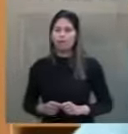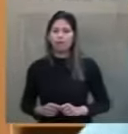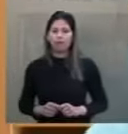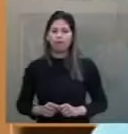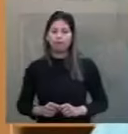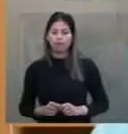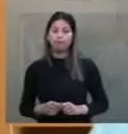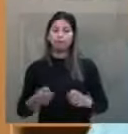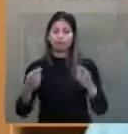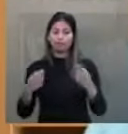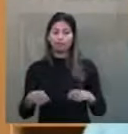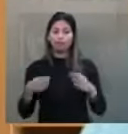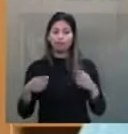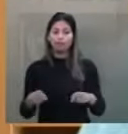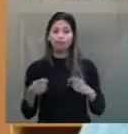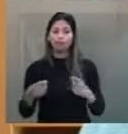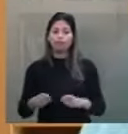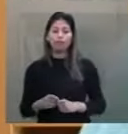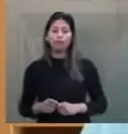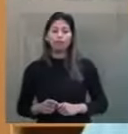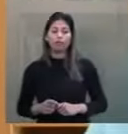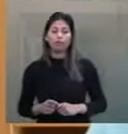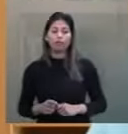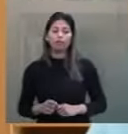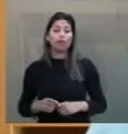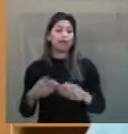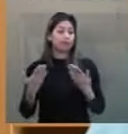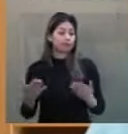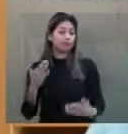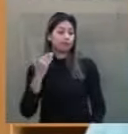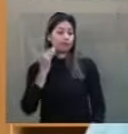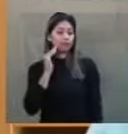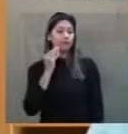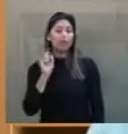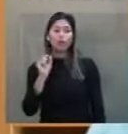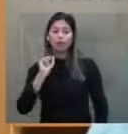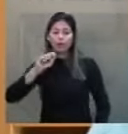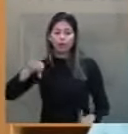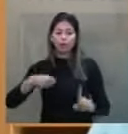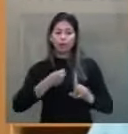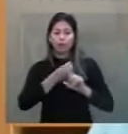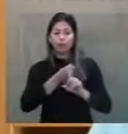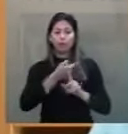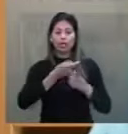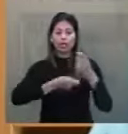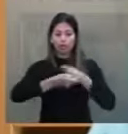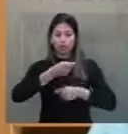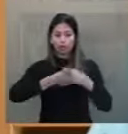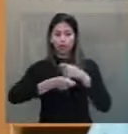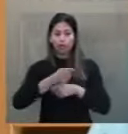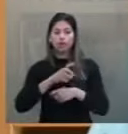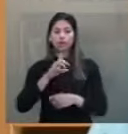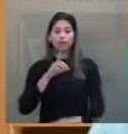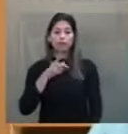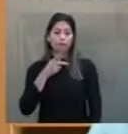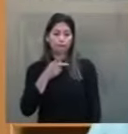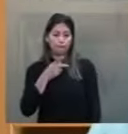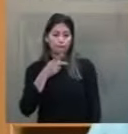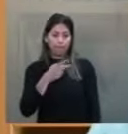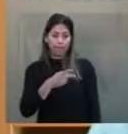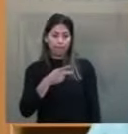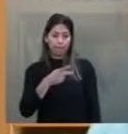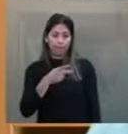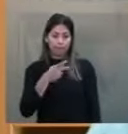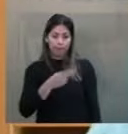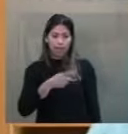é necessário considerar o impacto financeiro do PL 2486